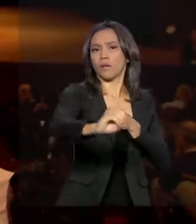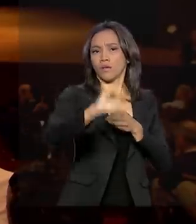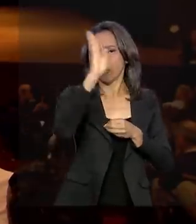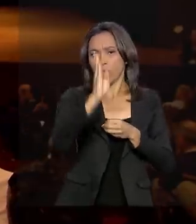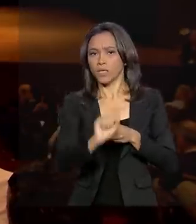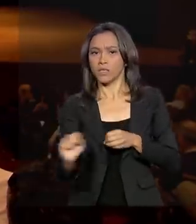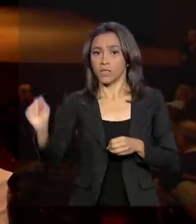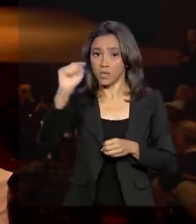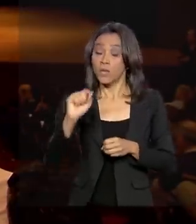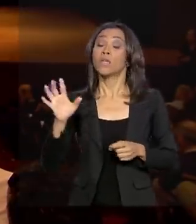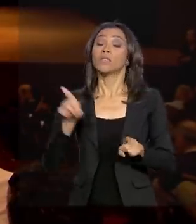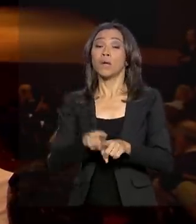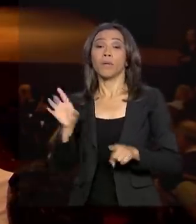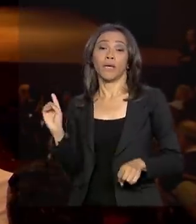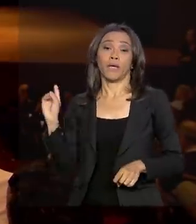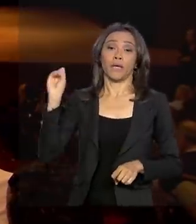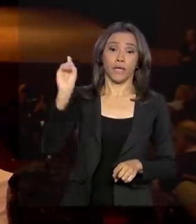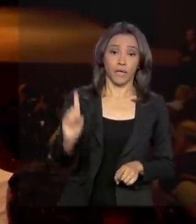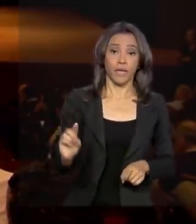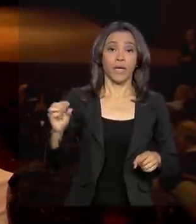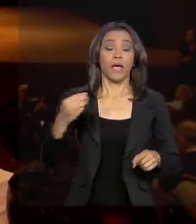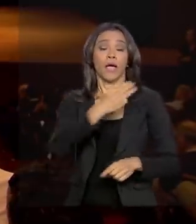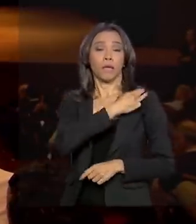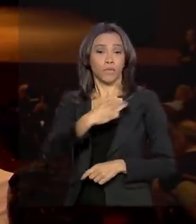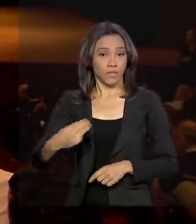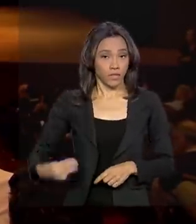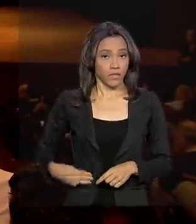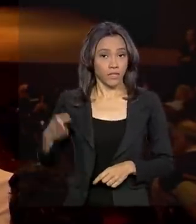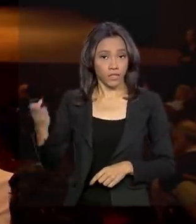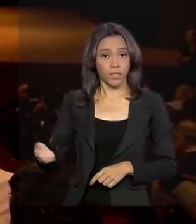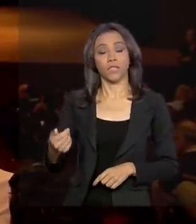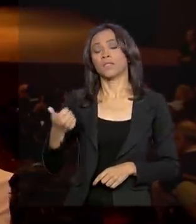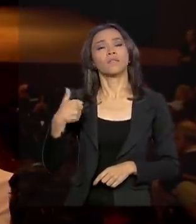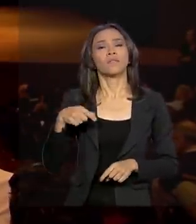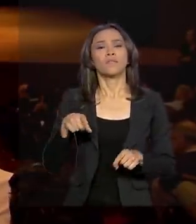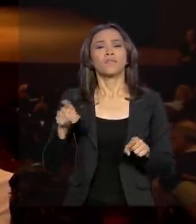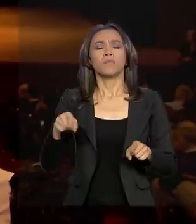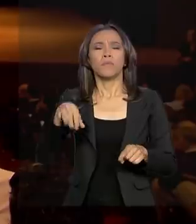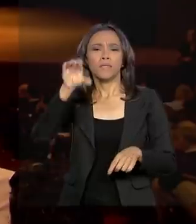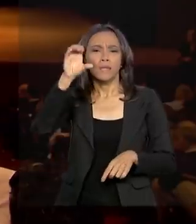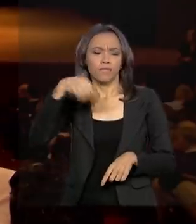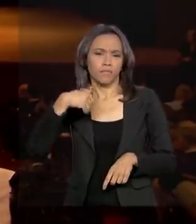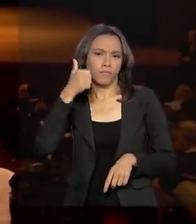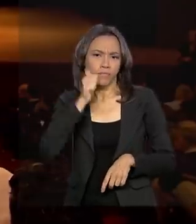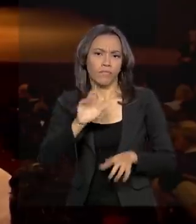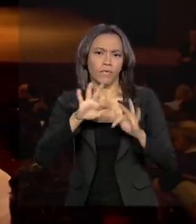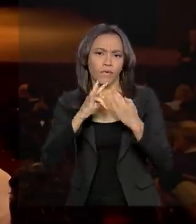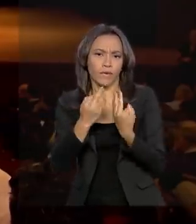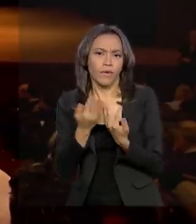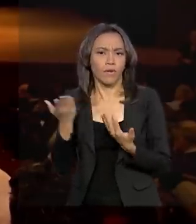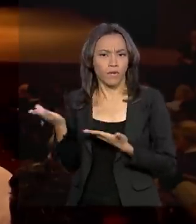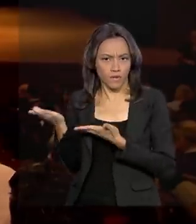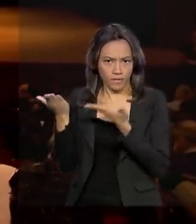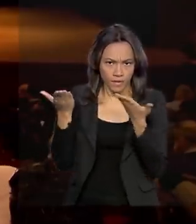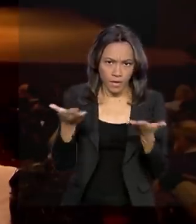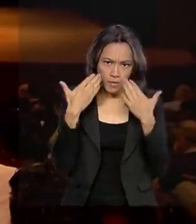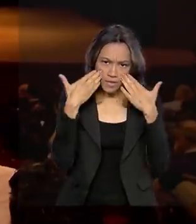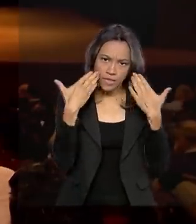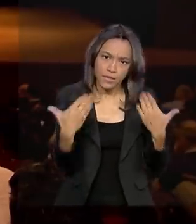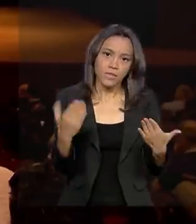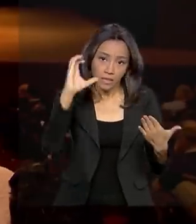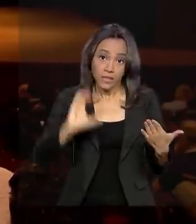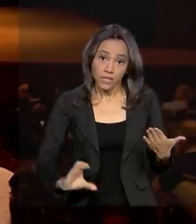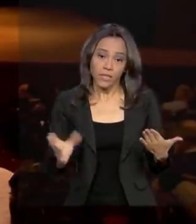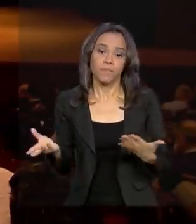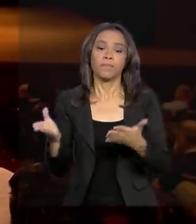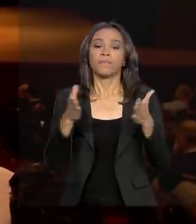ministra da Mulher, Família e dos Direitos Humanos, Damares Alves, e o presidente do BNDES, Gustavo Montesano. O BNDES, por exemplo,